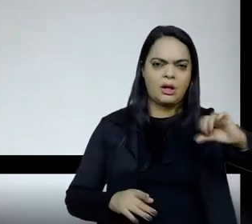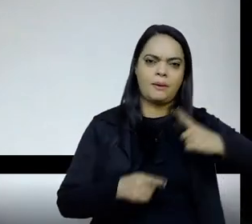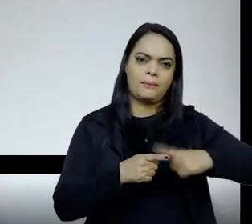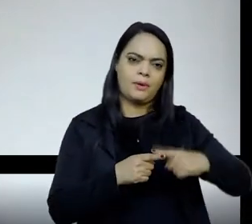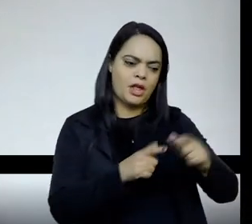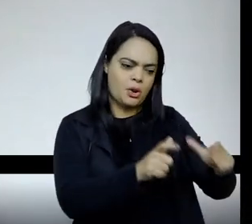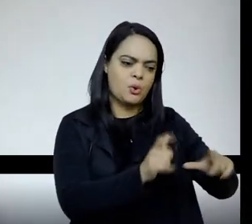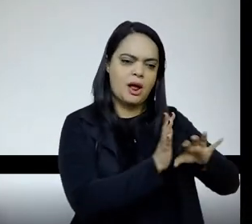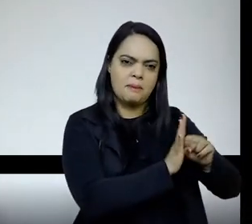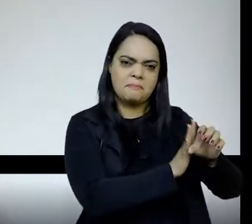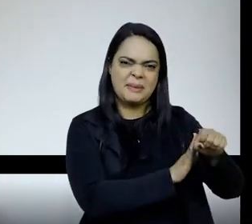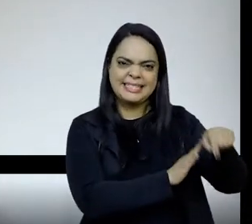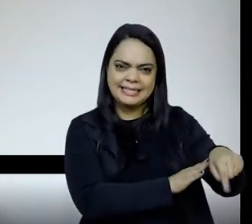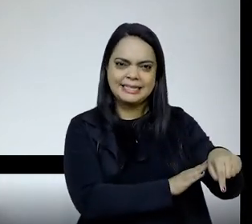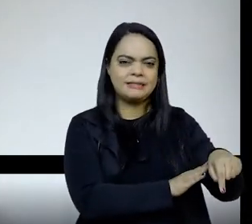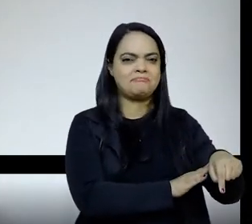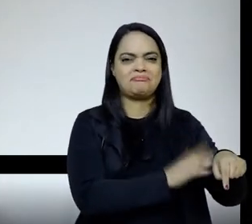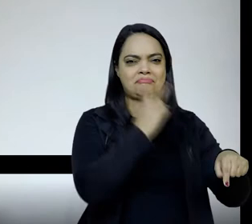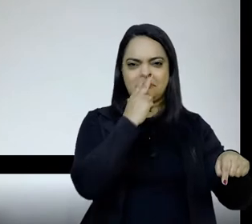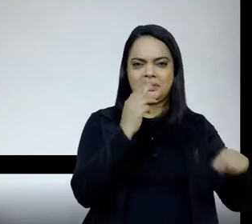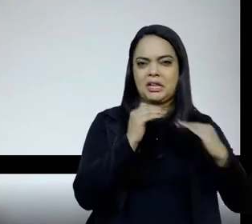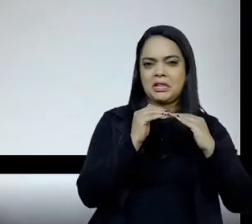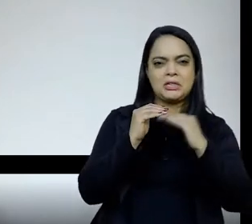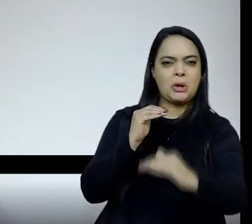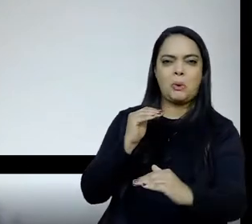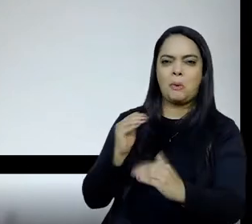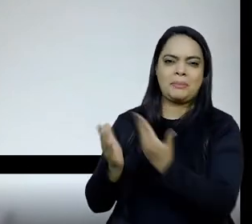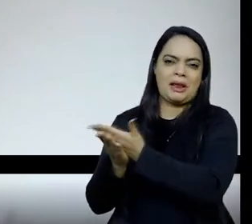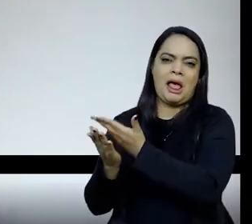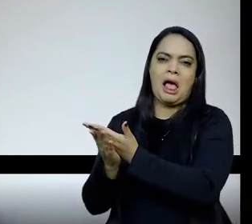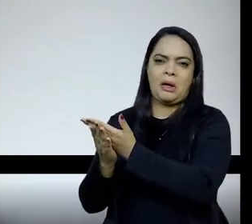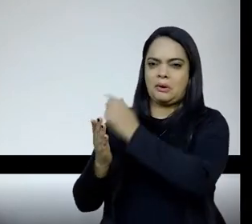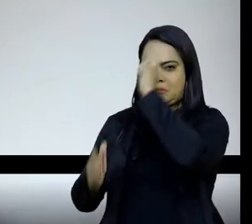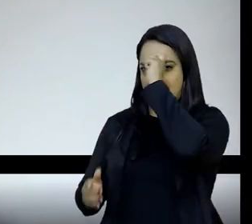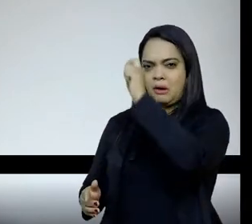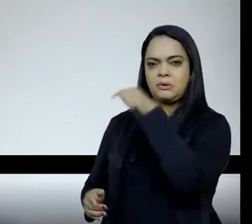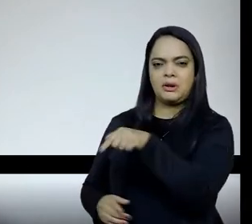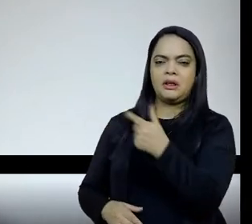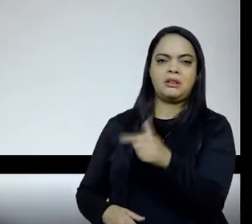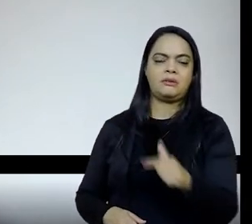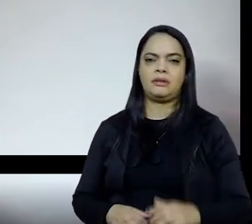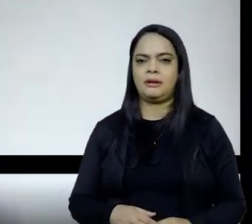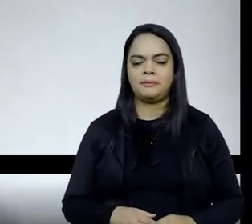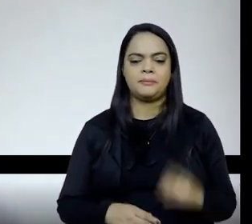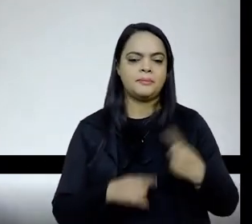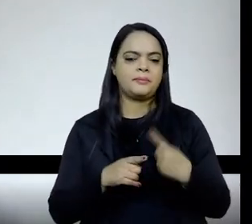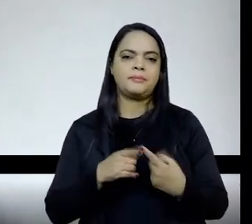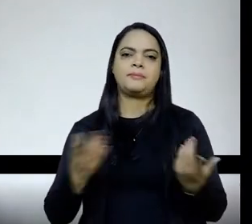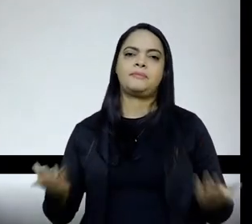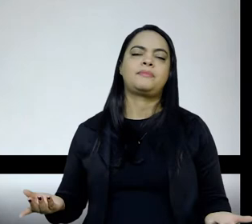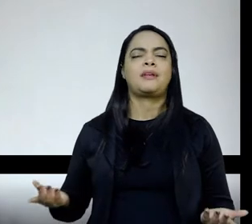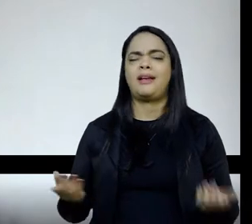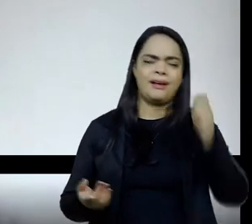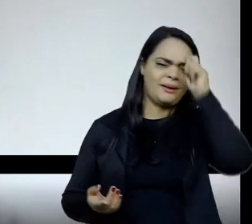aula não tem valor como lugar de autoria, né? Porque a autoria se deslocou para o paper, para o texto, para a tecnologia,